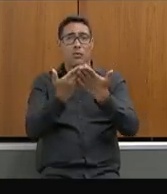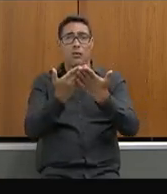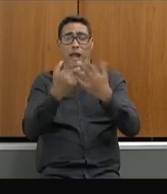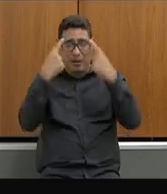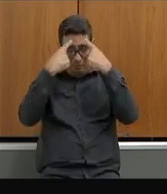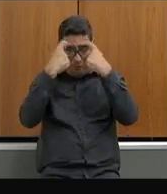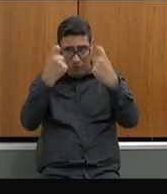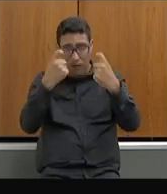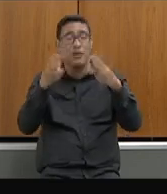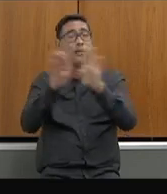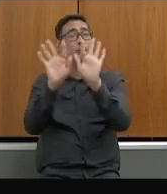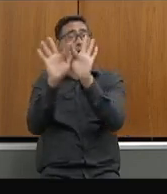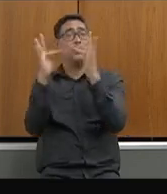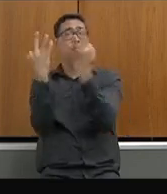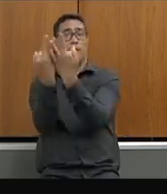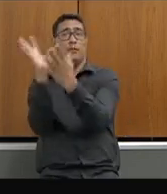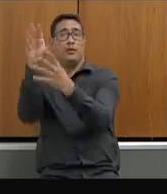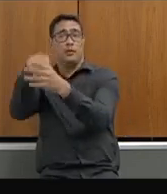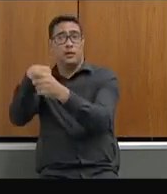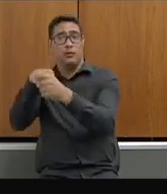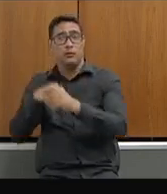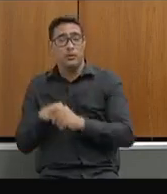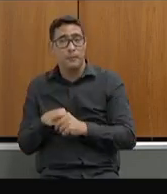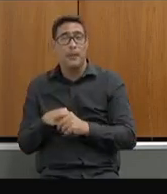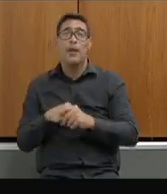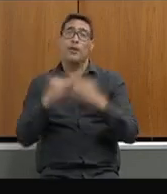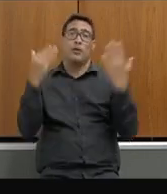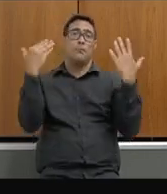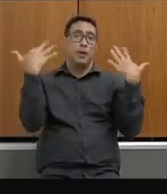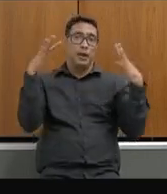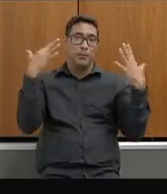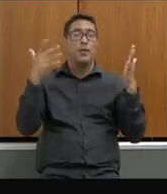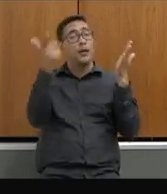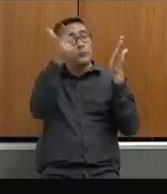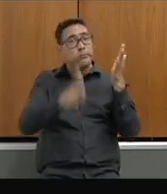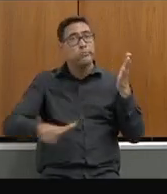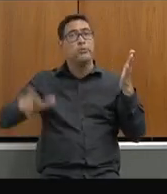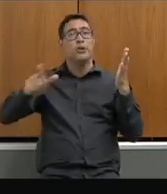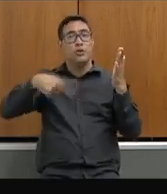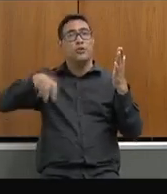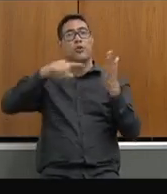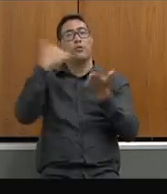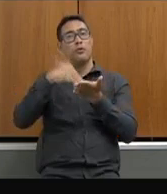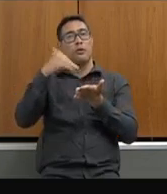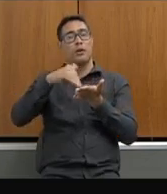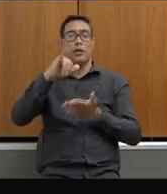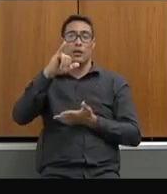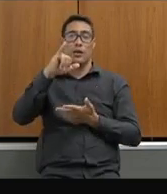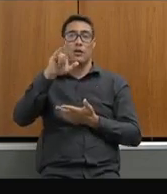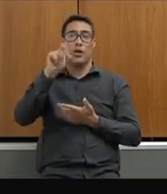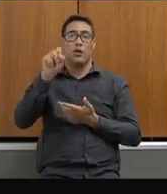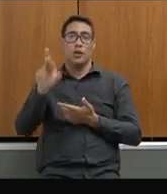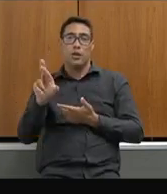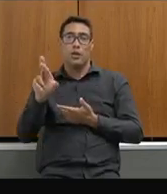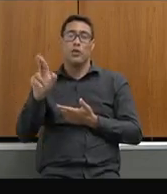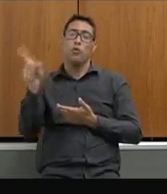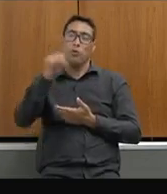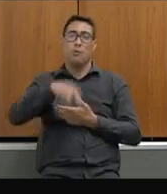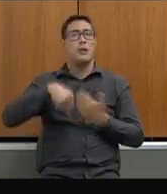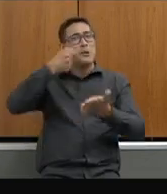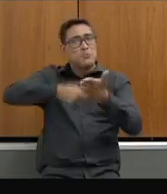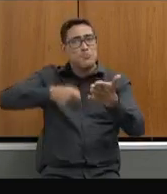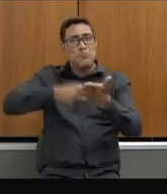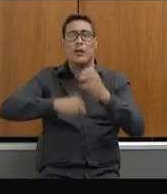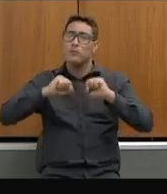familiar quanto mais eu só quero parabenizar mais uma vez o secretário Igor pela garra pela